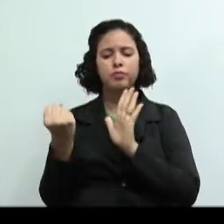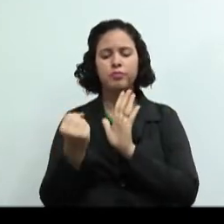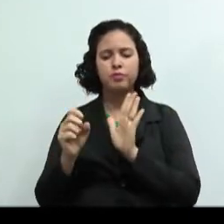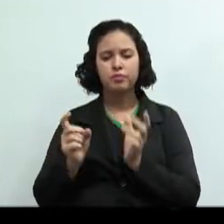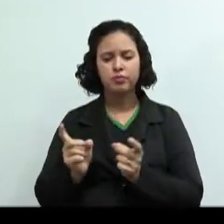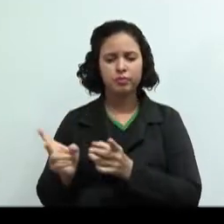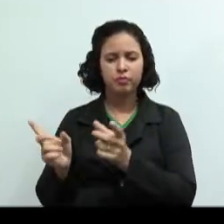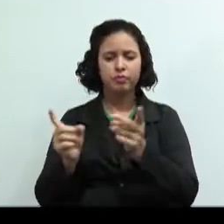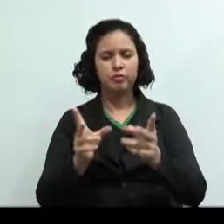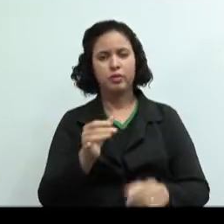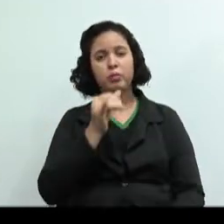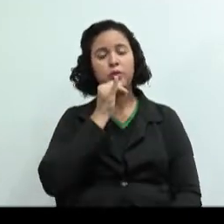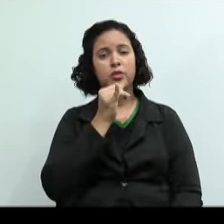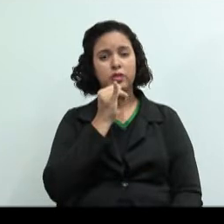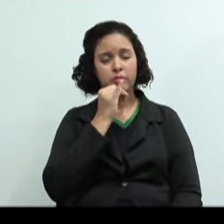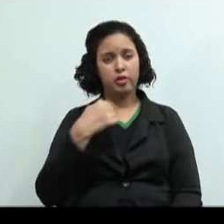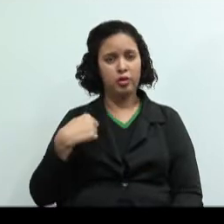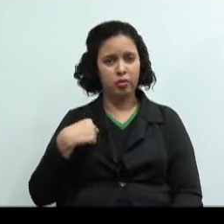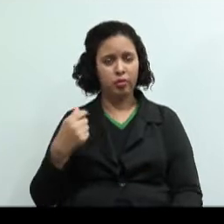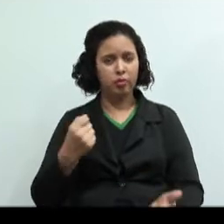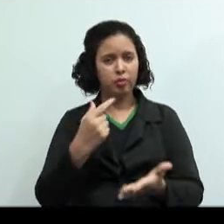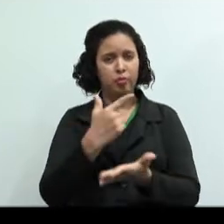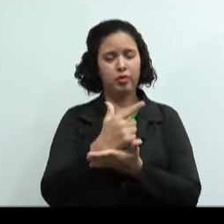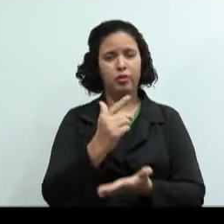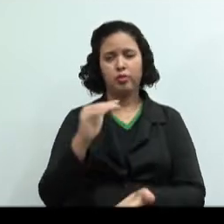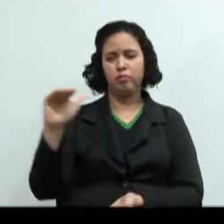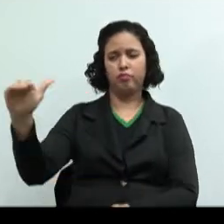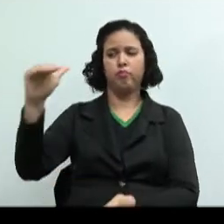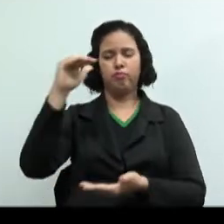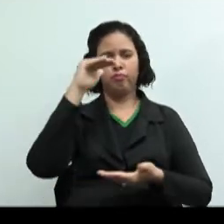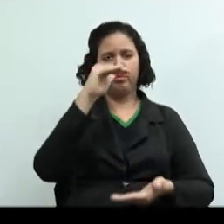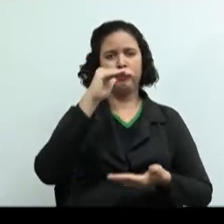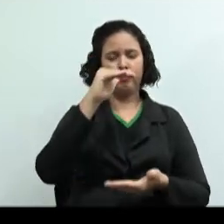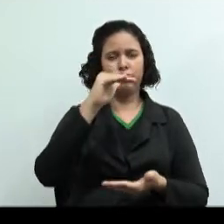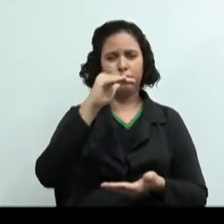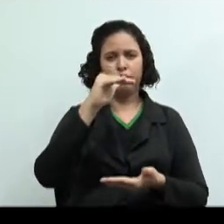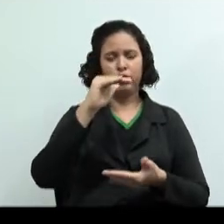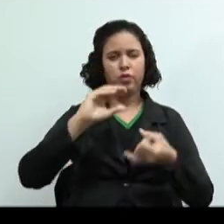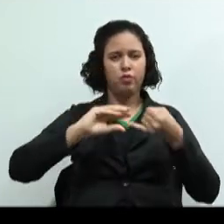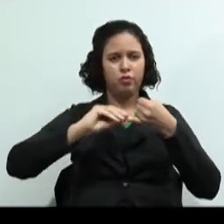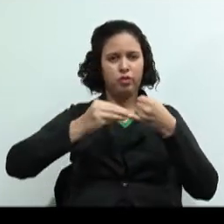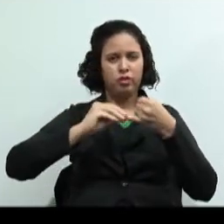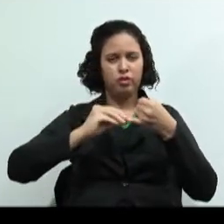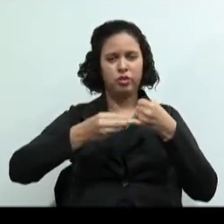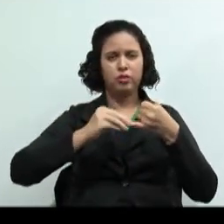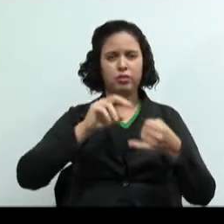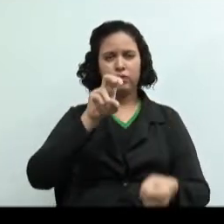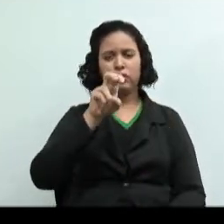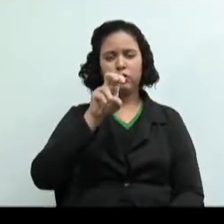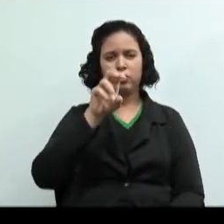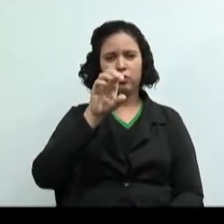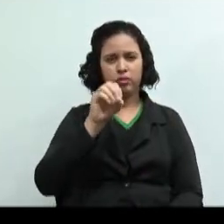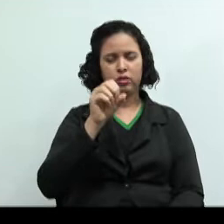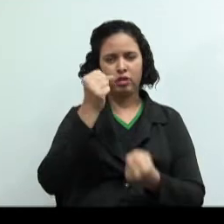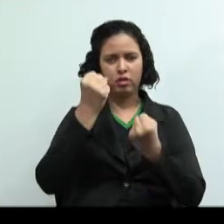Eu comprei um saco de feijão de 50 quilos por...